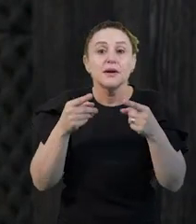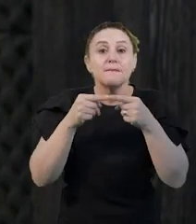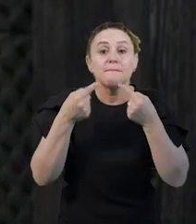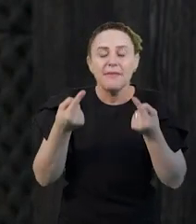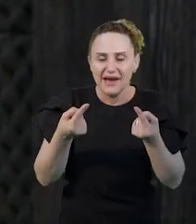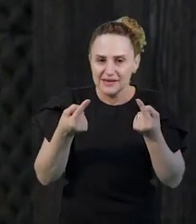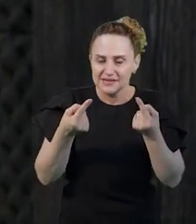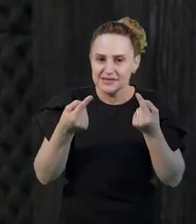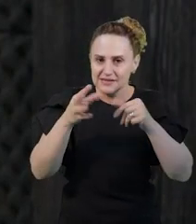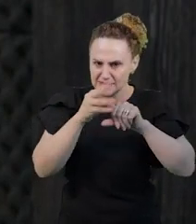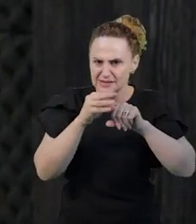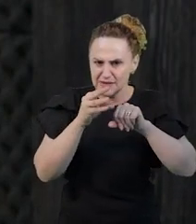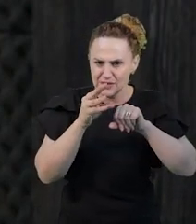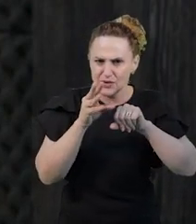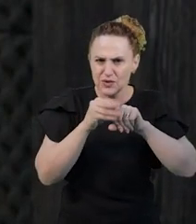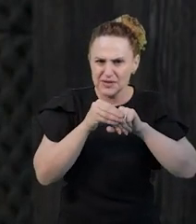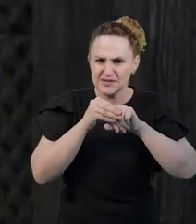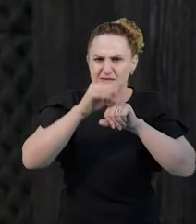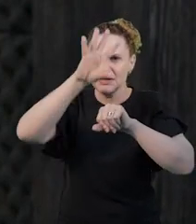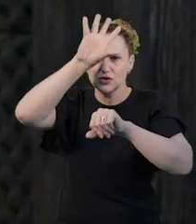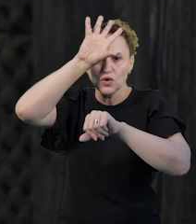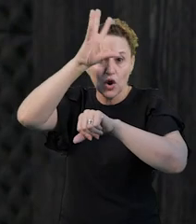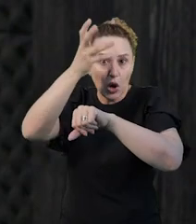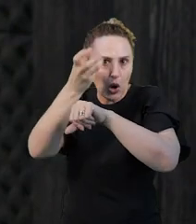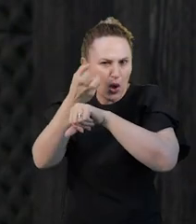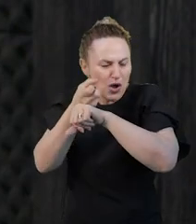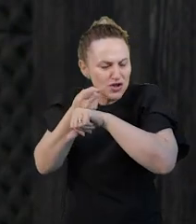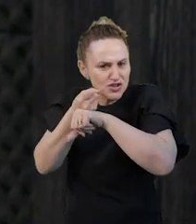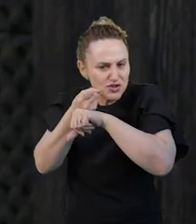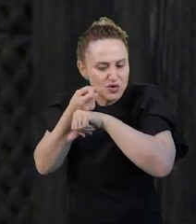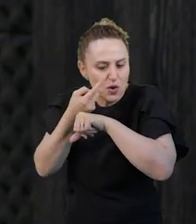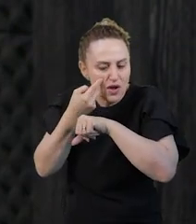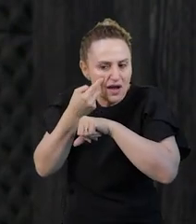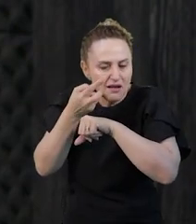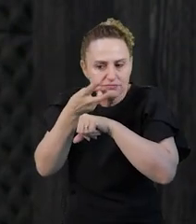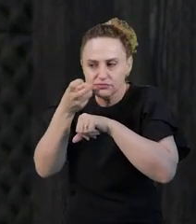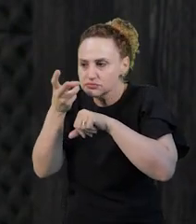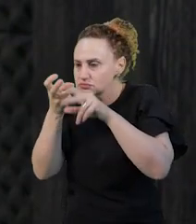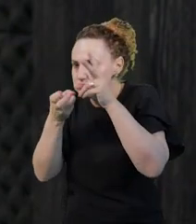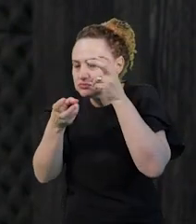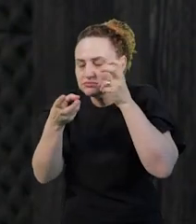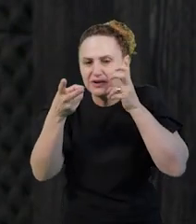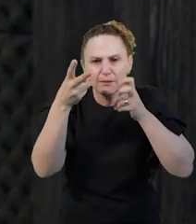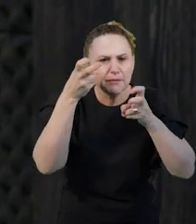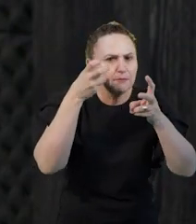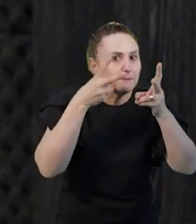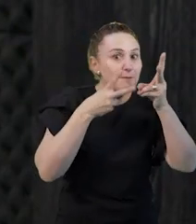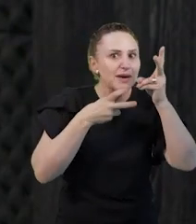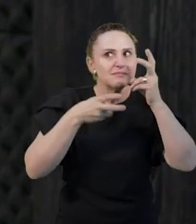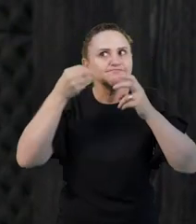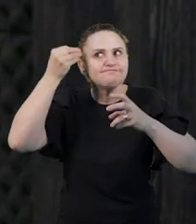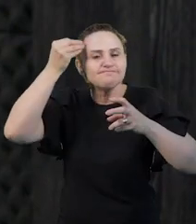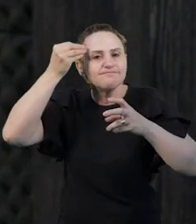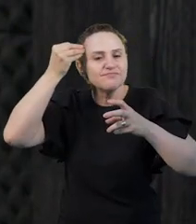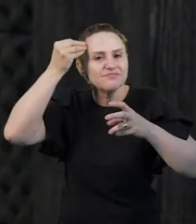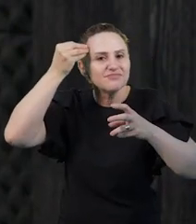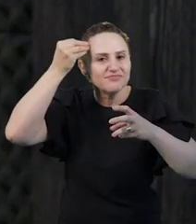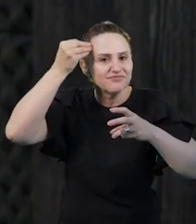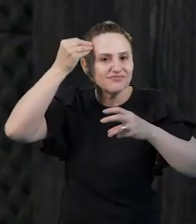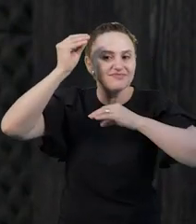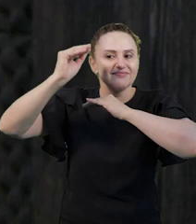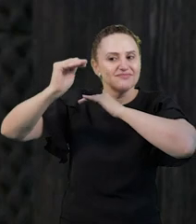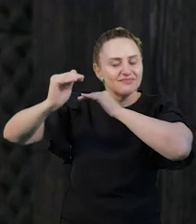estabelecer algum tipo, mas no conhecimento lógico, matemático, já é uma progressão